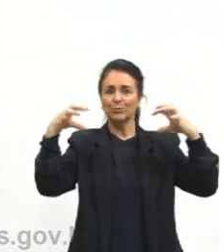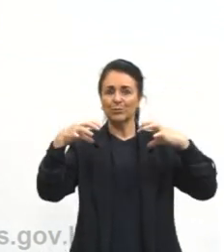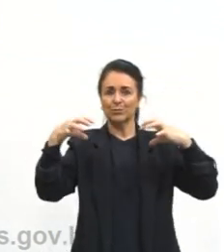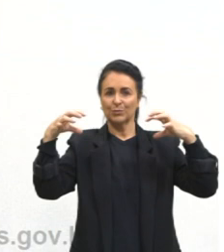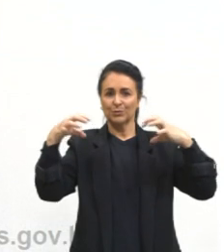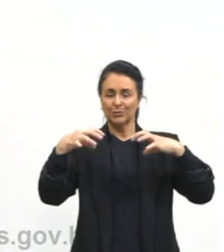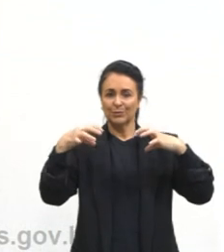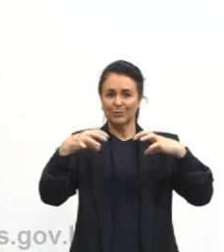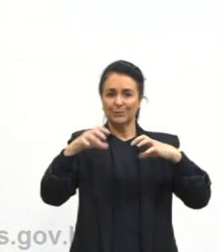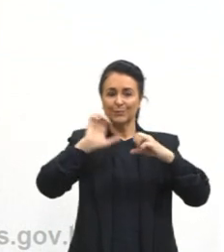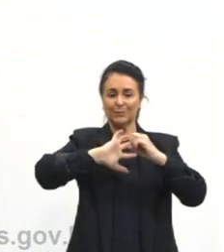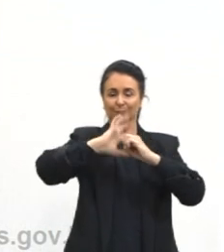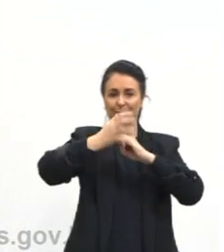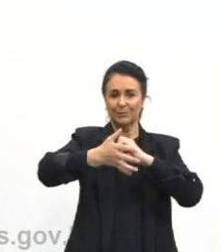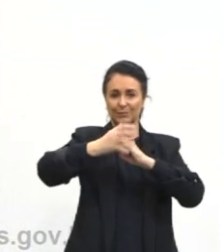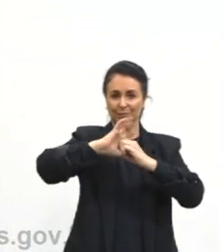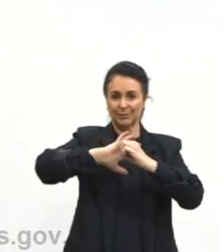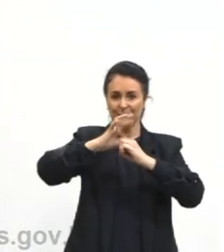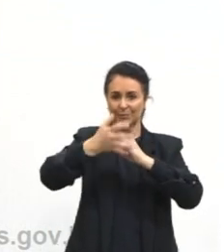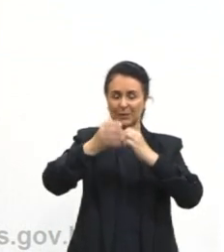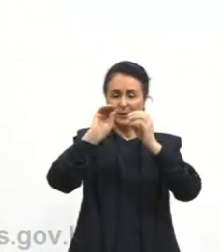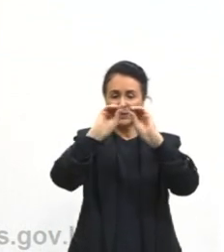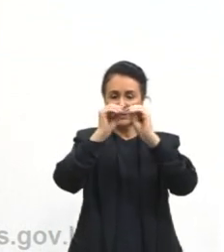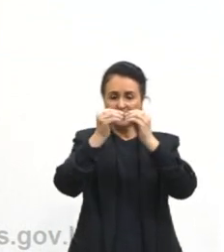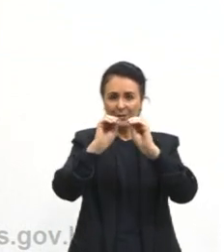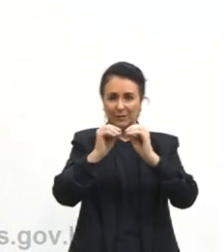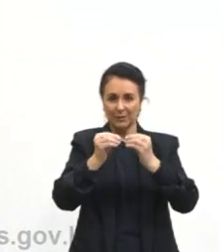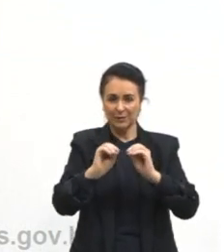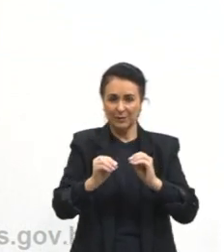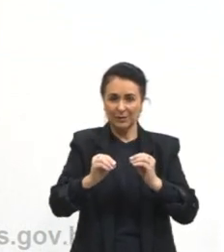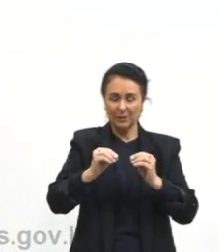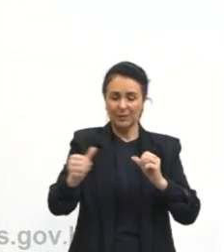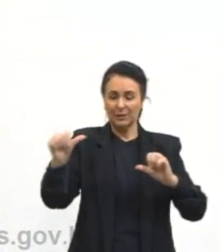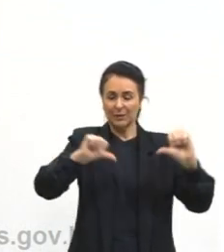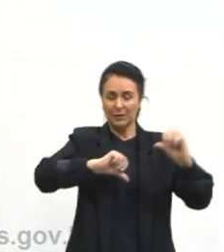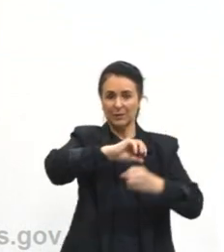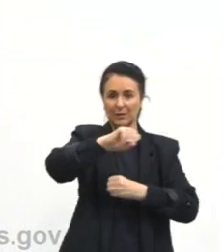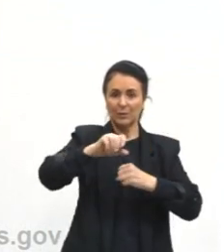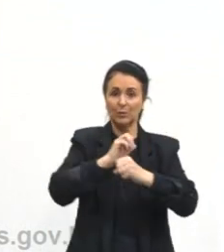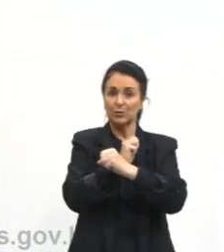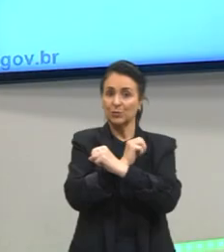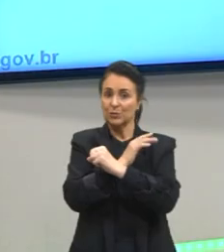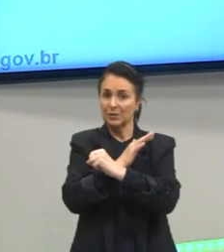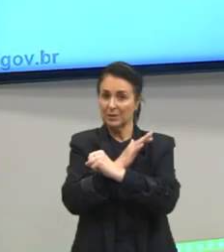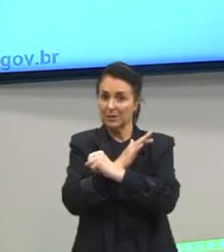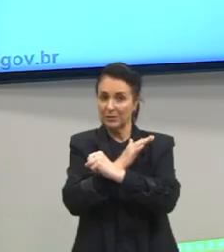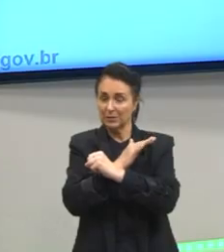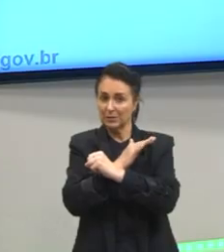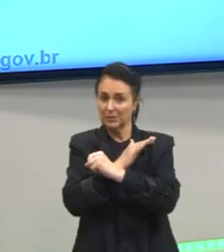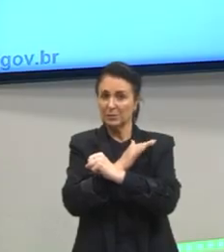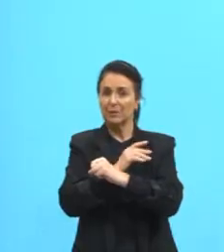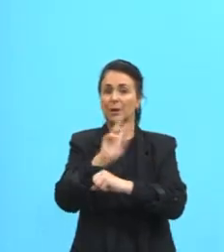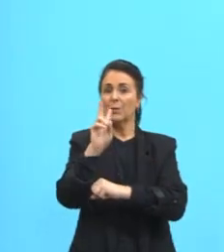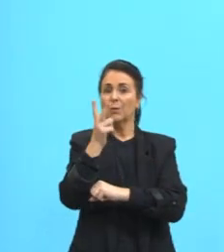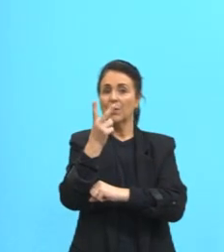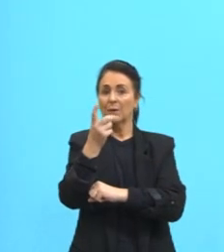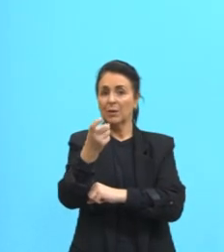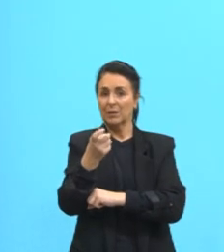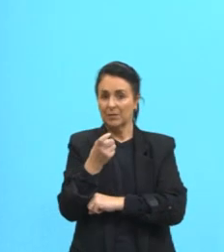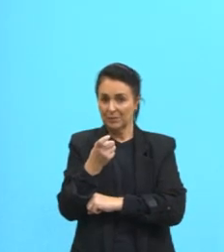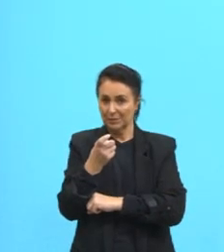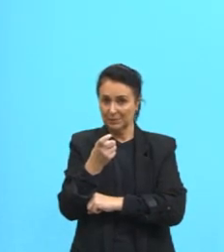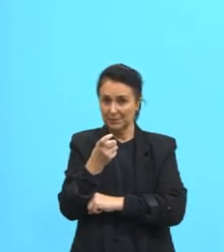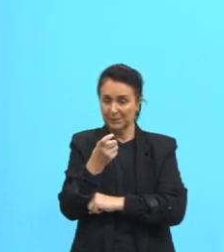No ar atmosférico, tais partículas são formadas pela reação de ácidos, que é simbolizado aqui pelo HX, um ácido